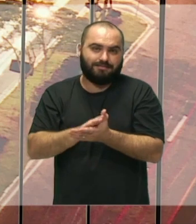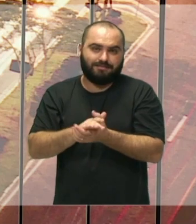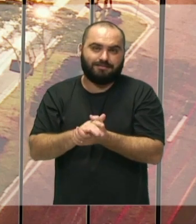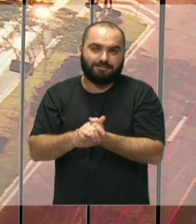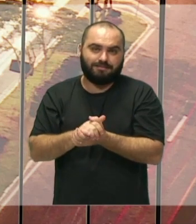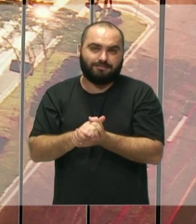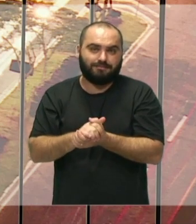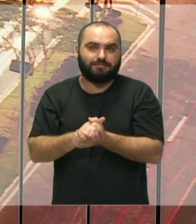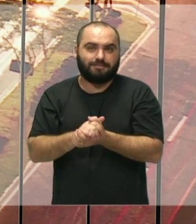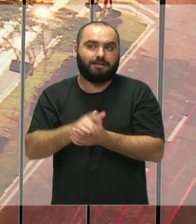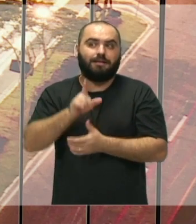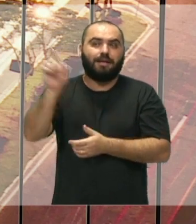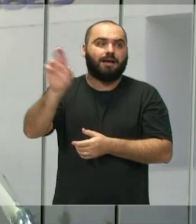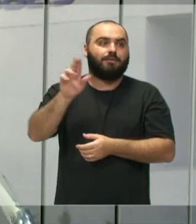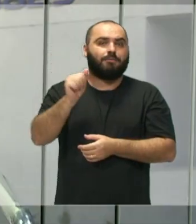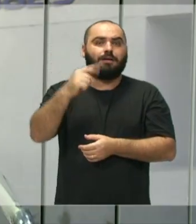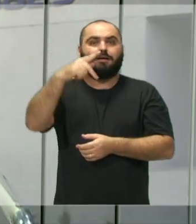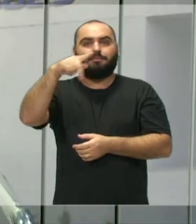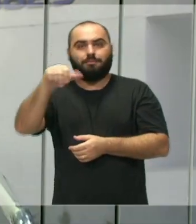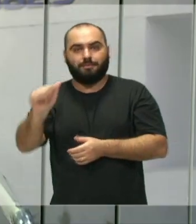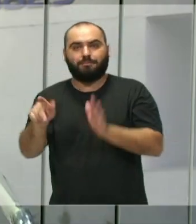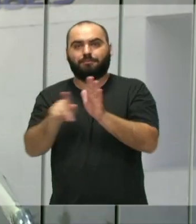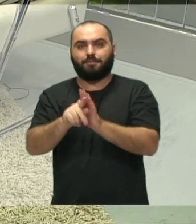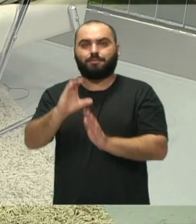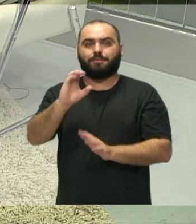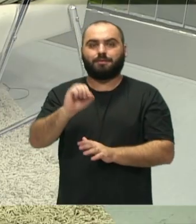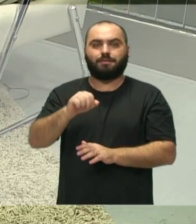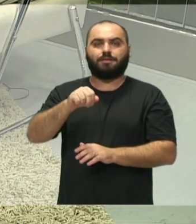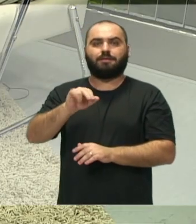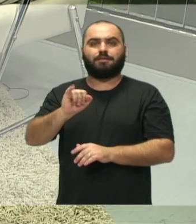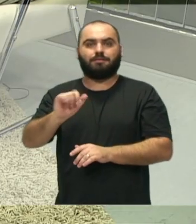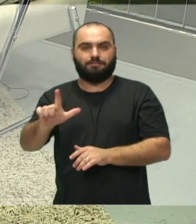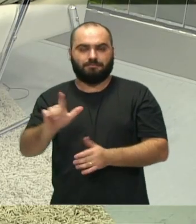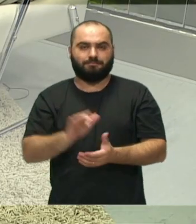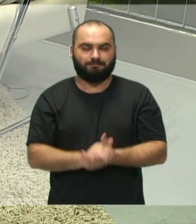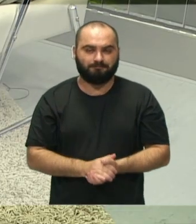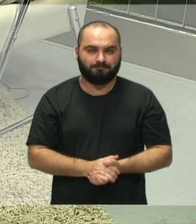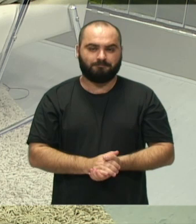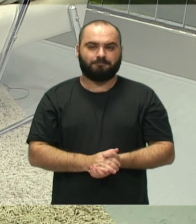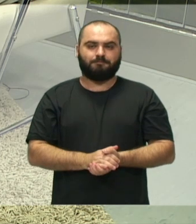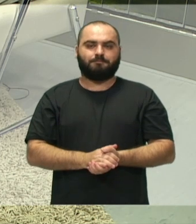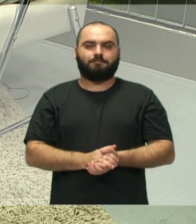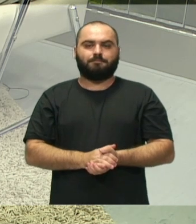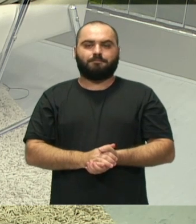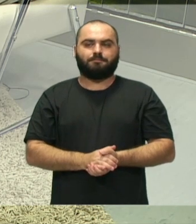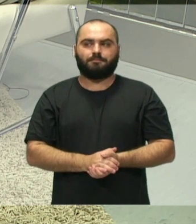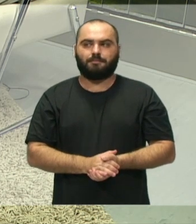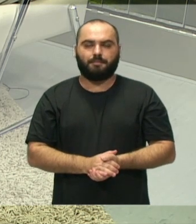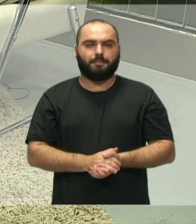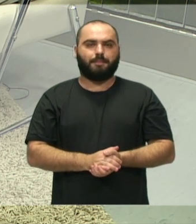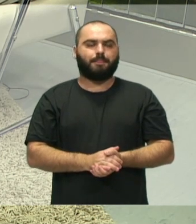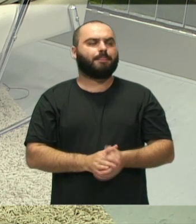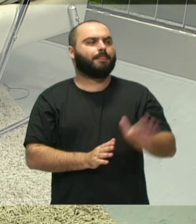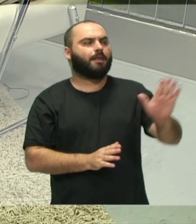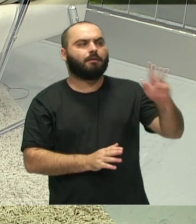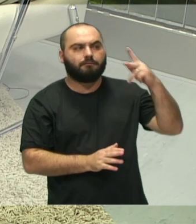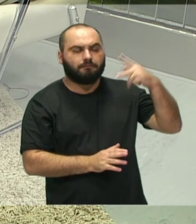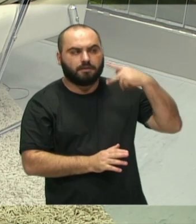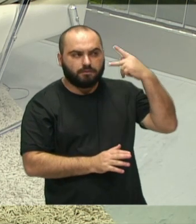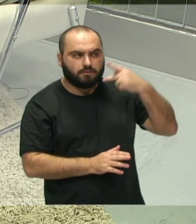animais na UAPA, né, do Canil Municipal. Vereadora, a senhora tem acompanhado lá a situação do Canil,